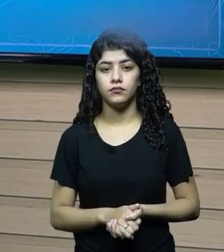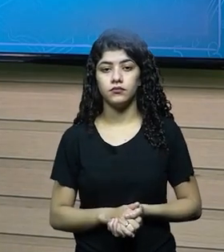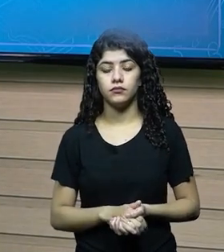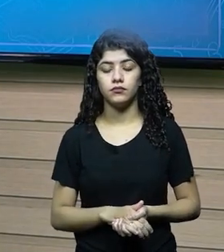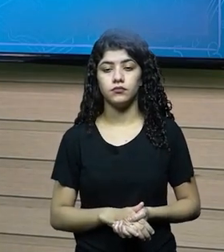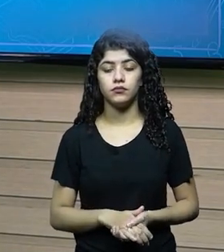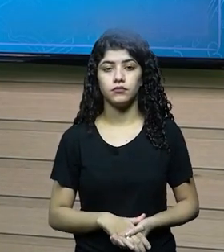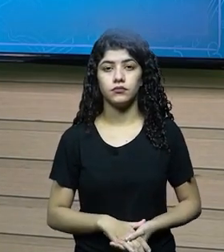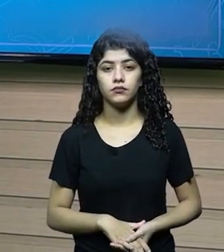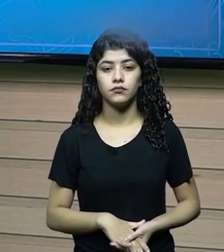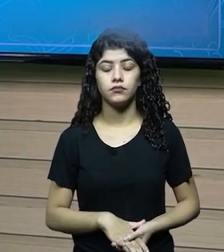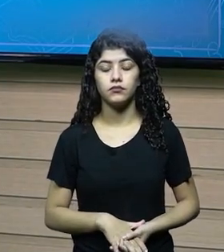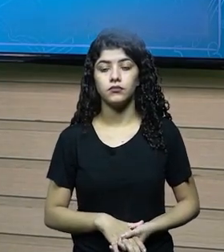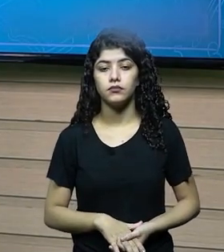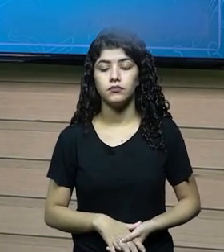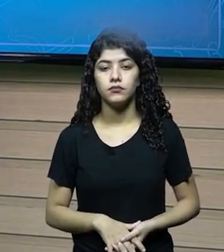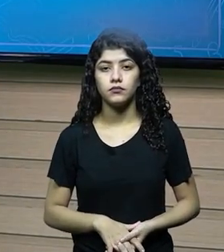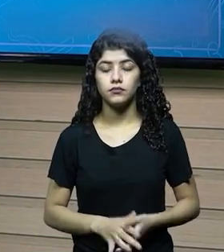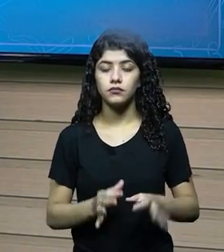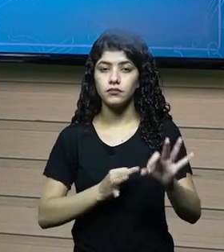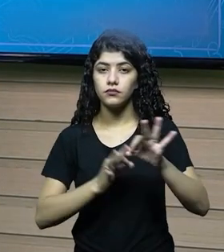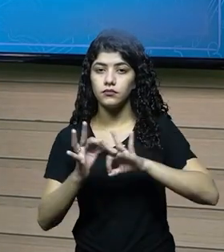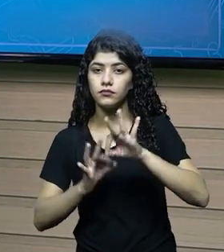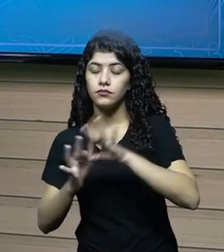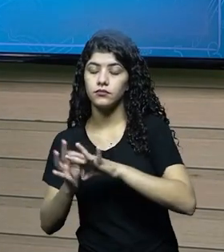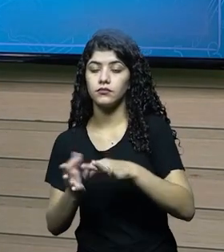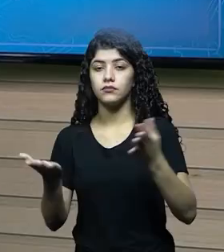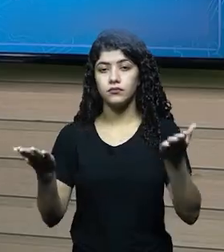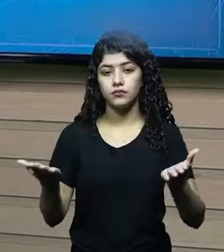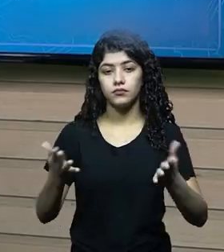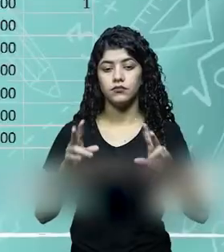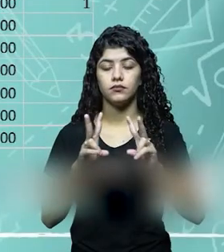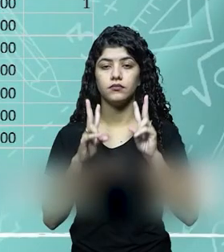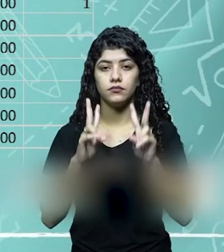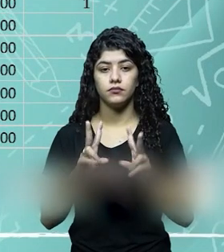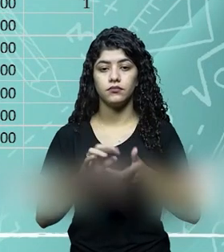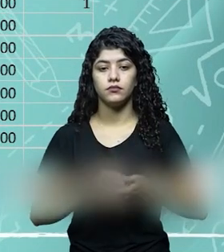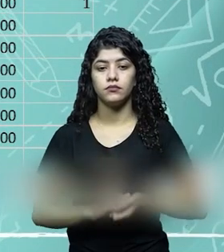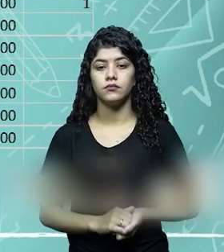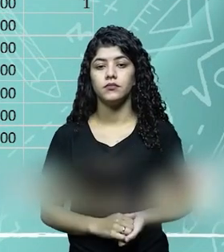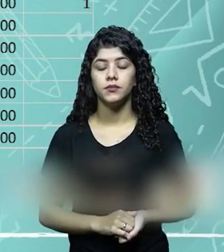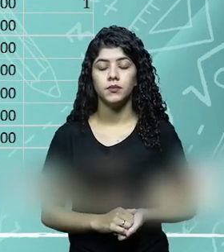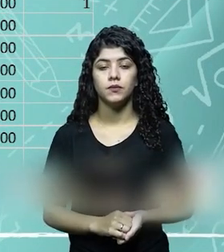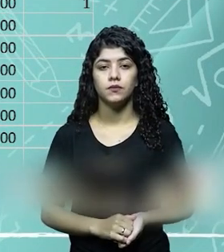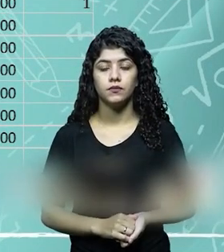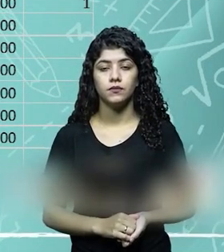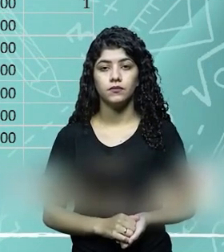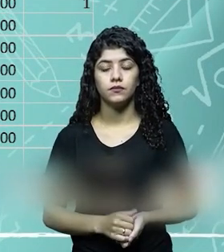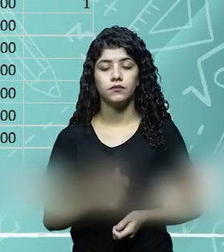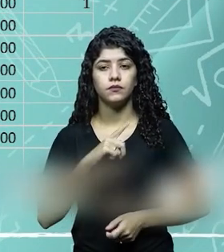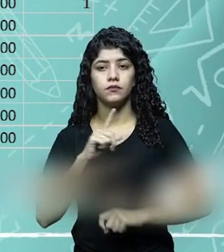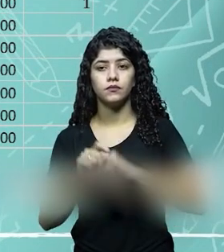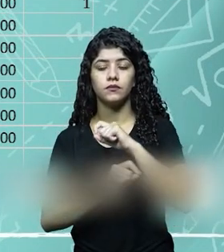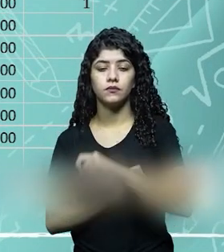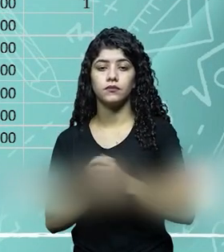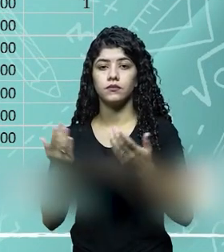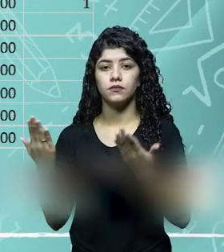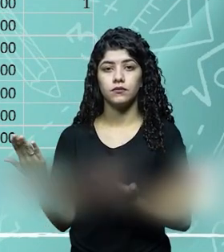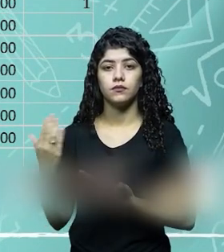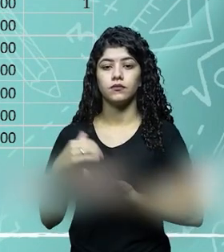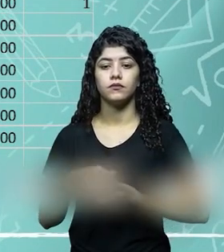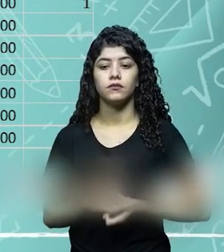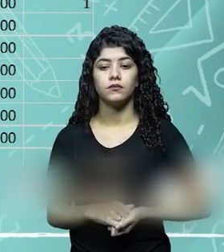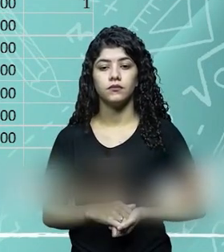desse ativo biológico, então vamos classificar aqui, vamos ver como é que é, então pronto, aqui nós vamos fazer os seguintes